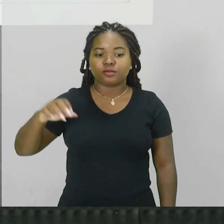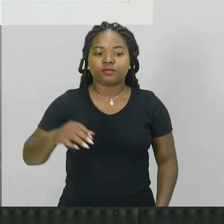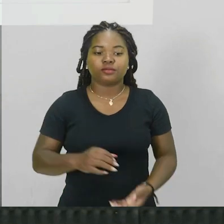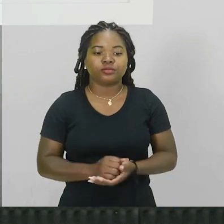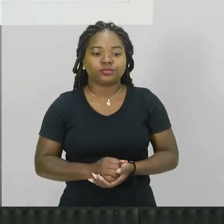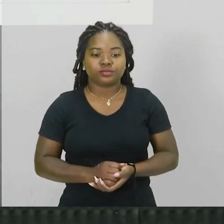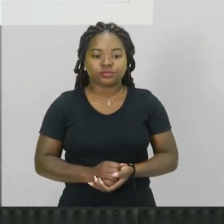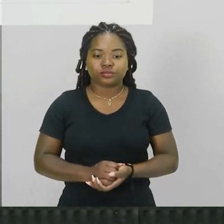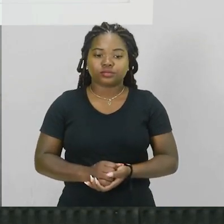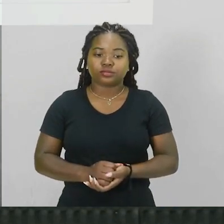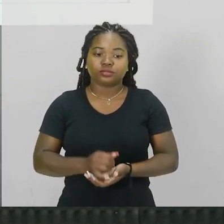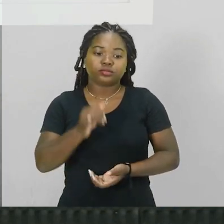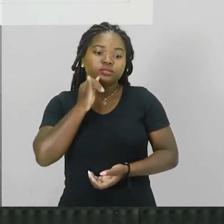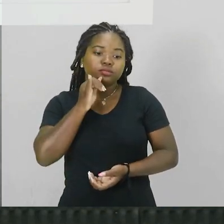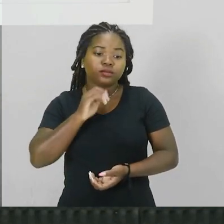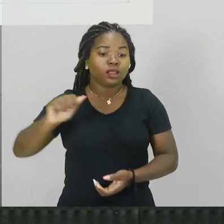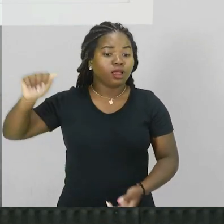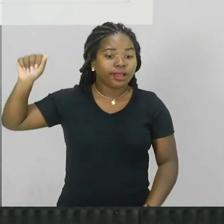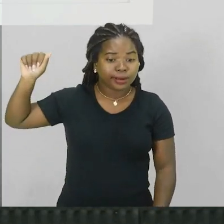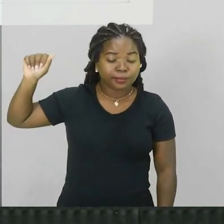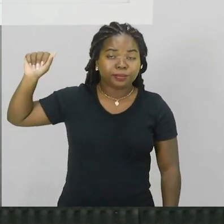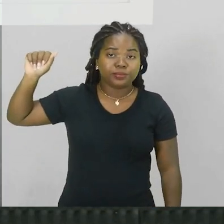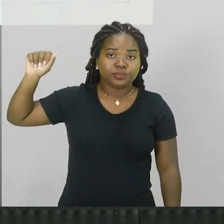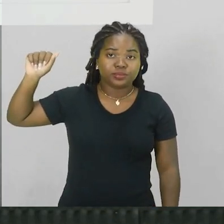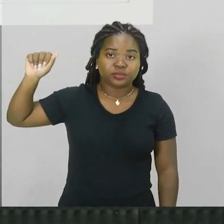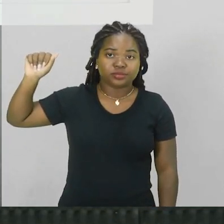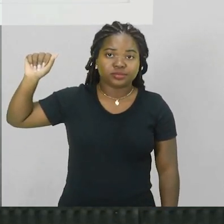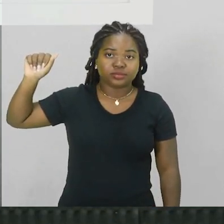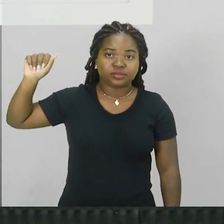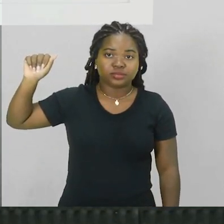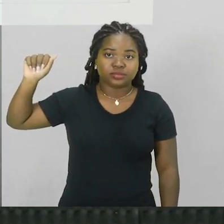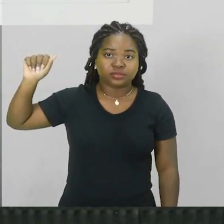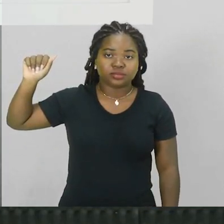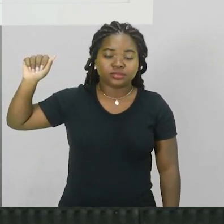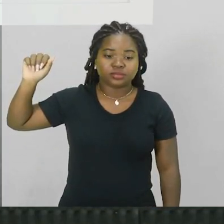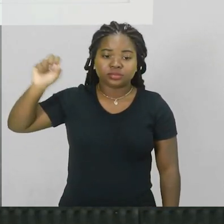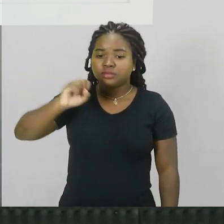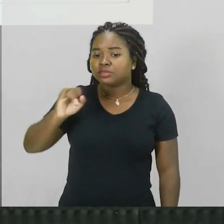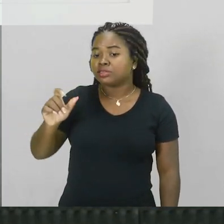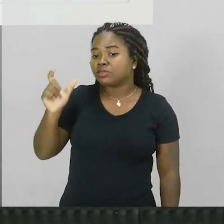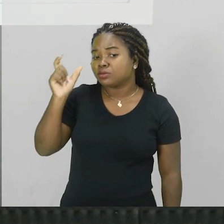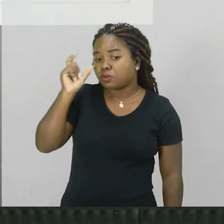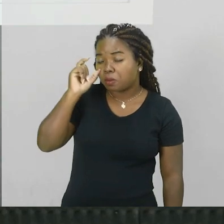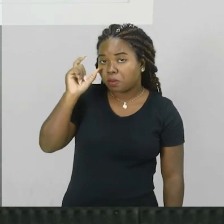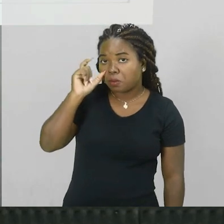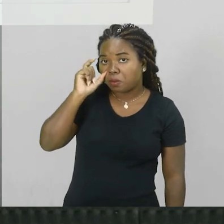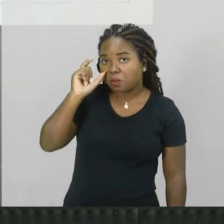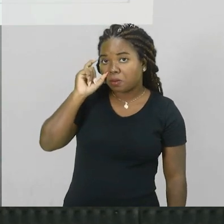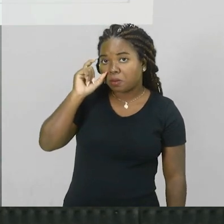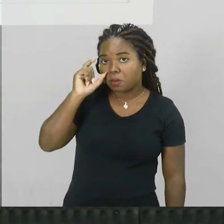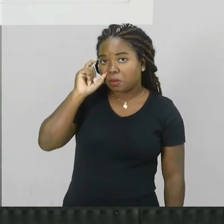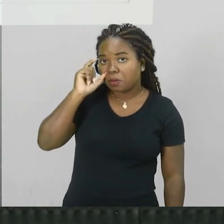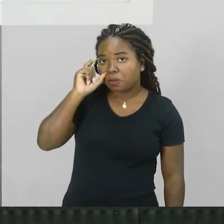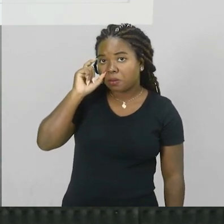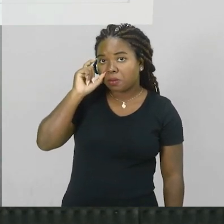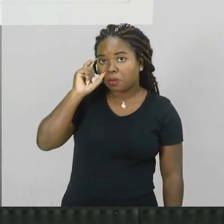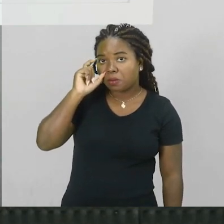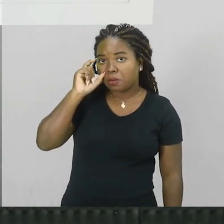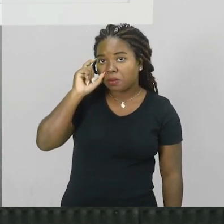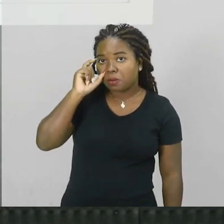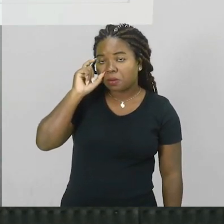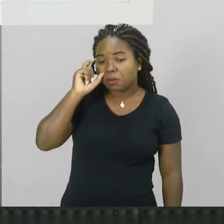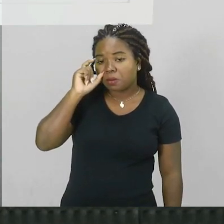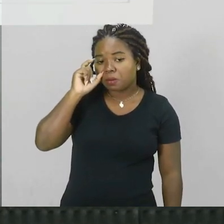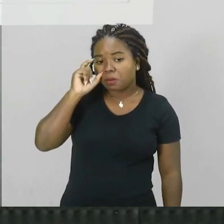exemplo reflexão se a lente de um óculos né? por exemplo fosse por